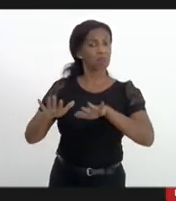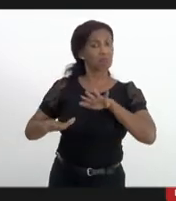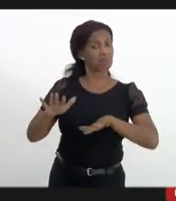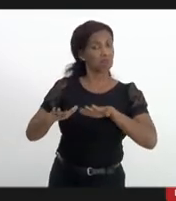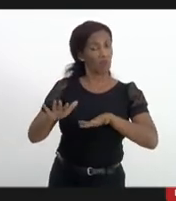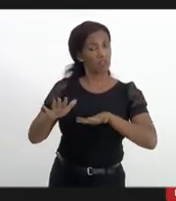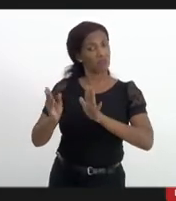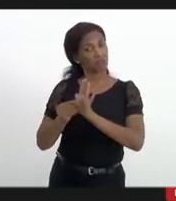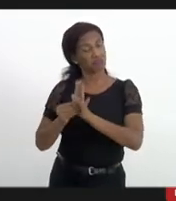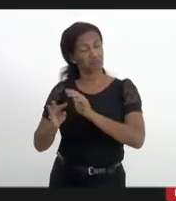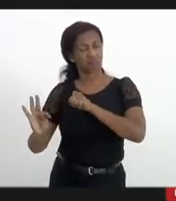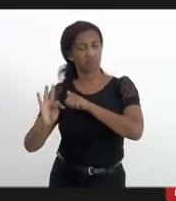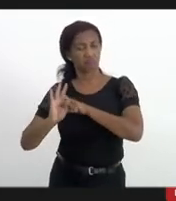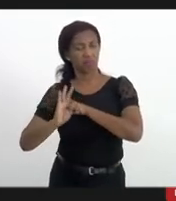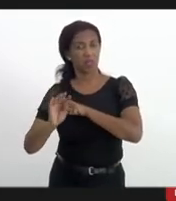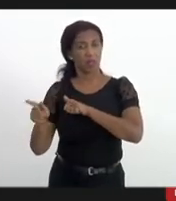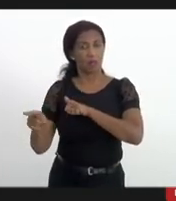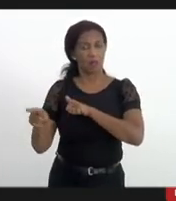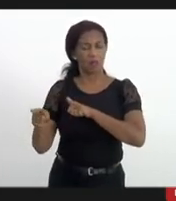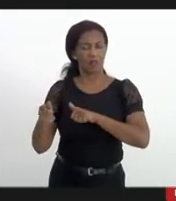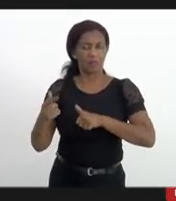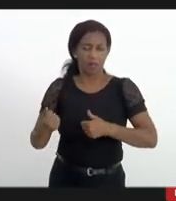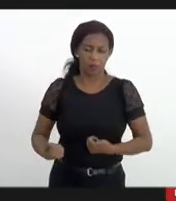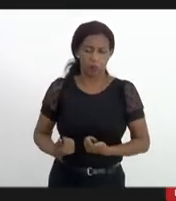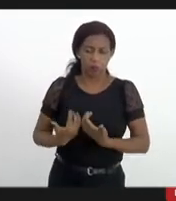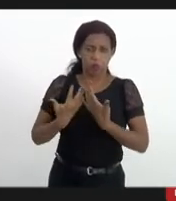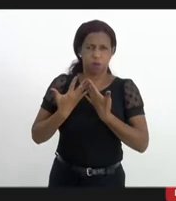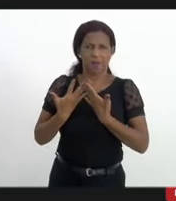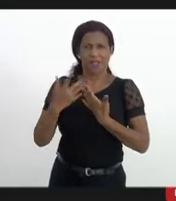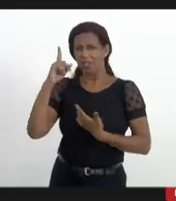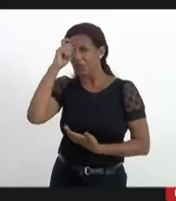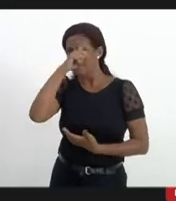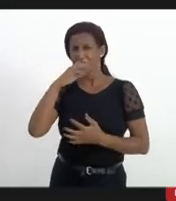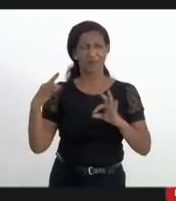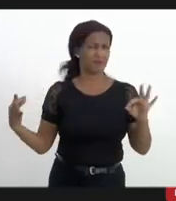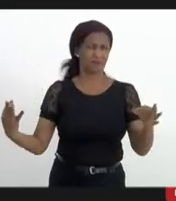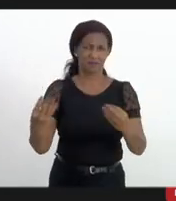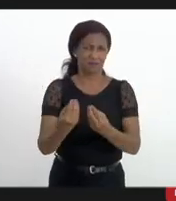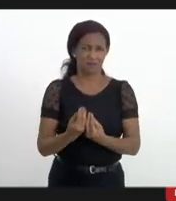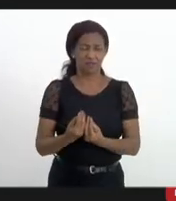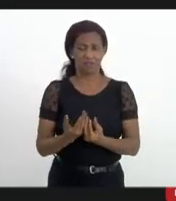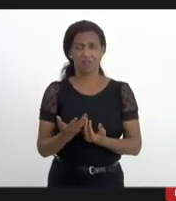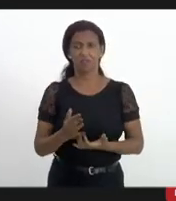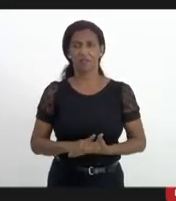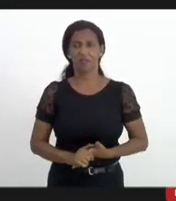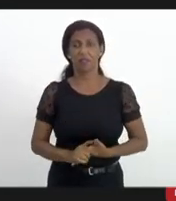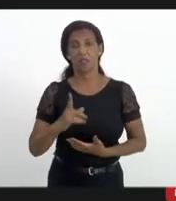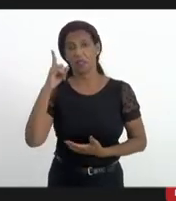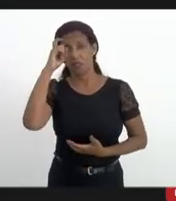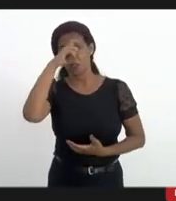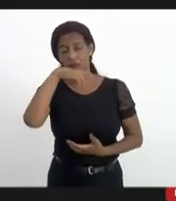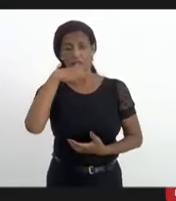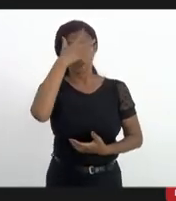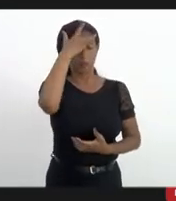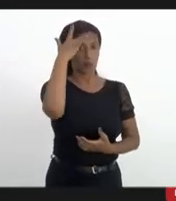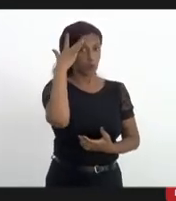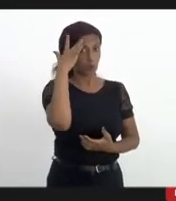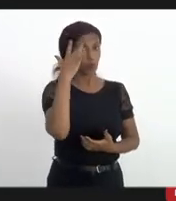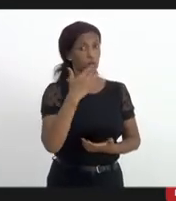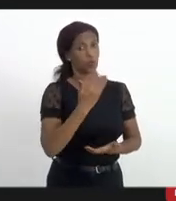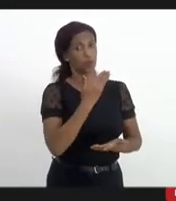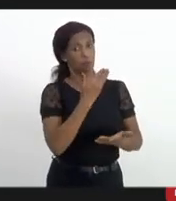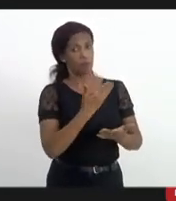muito técnica, mas naquele calor de emoção, isso é difícil para todo mundo. Assim, é difícil para as pessoas que perderam